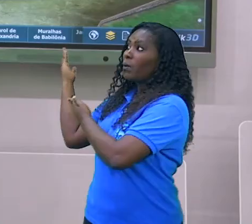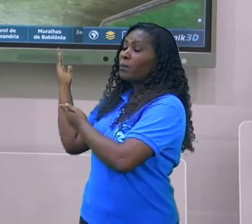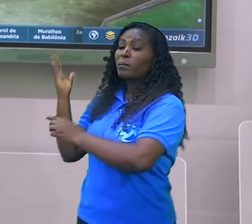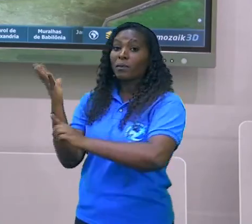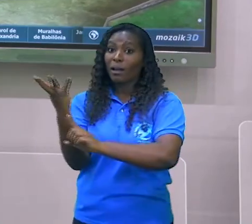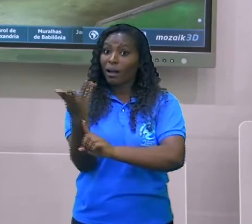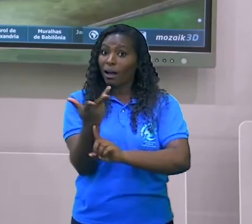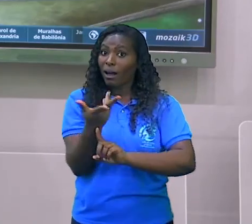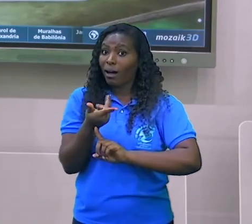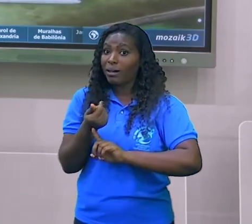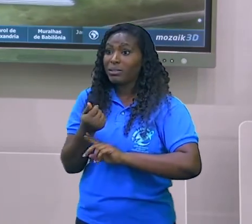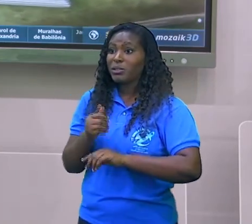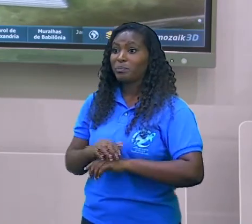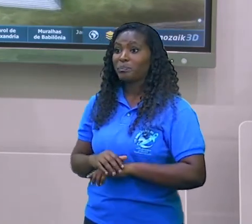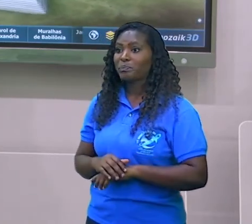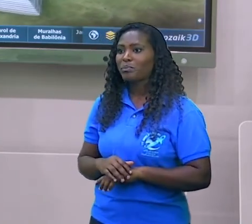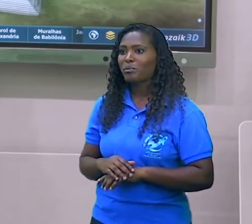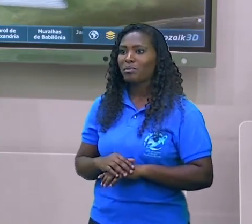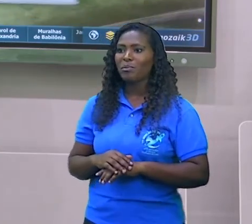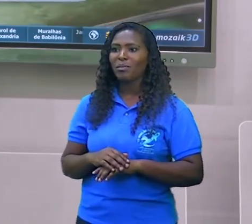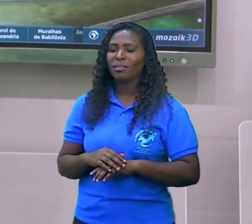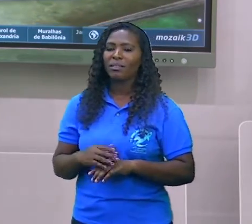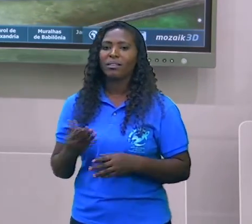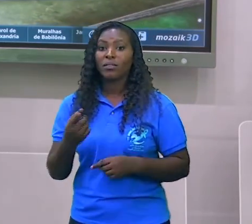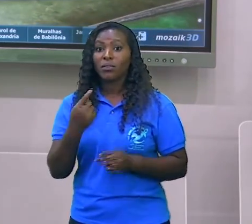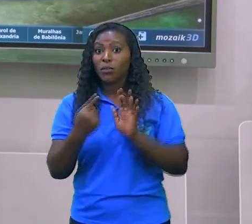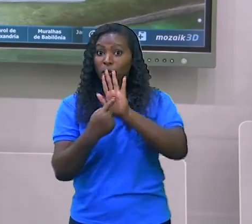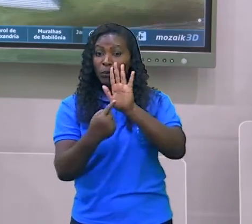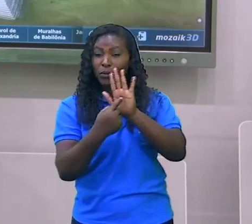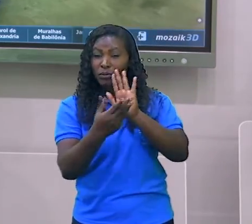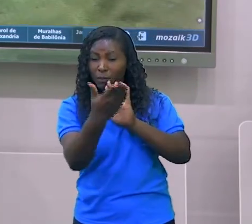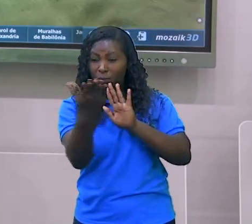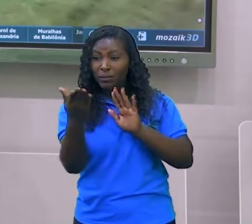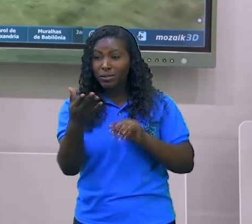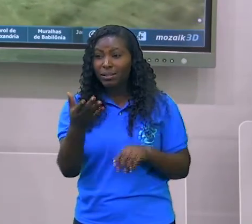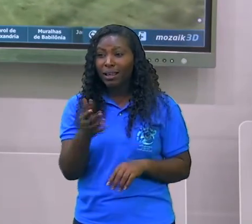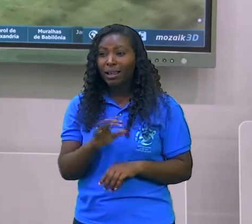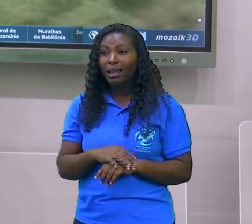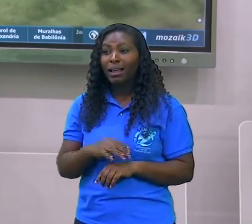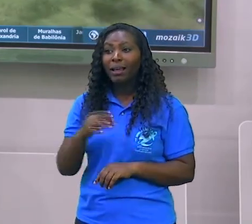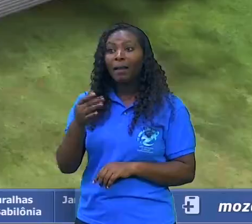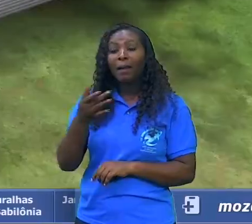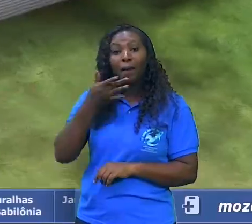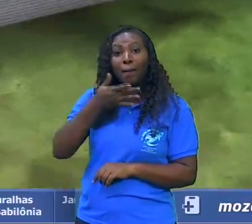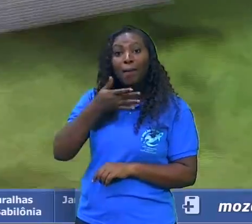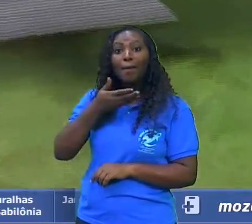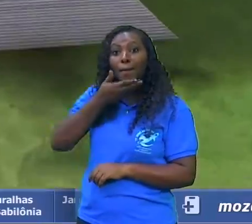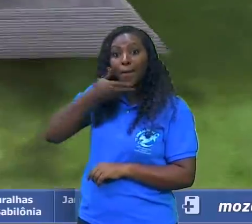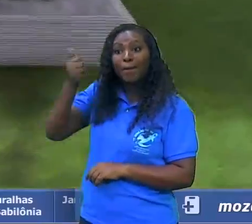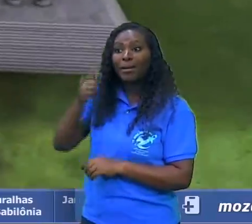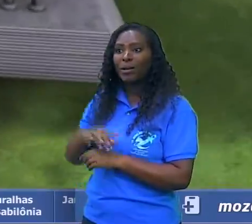Deixa eu expandir aqui. Ó, com as suas colunas,